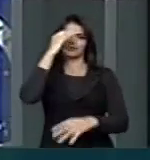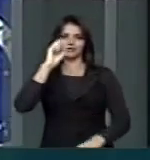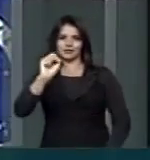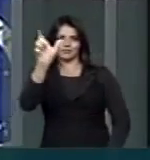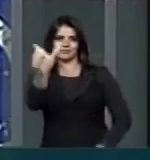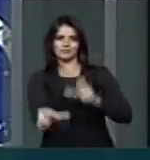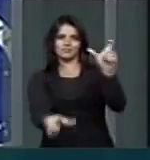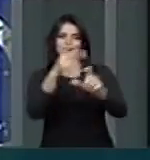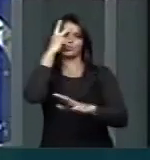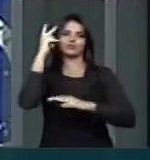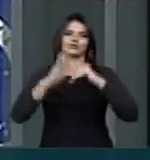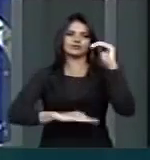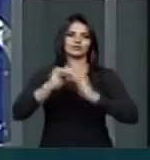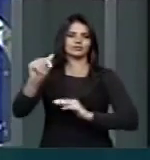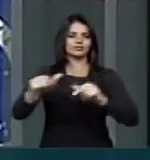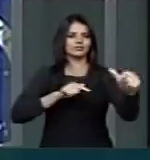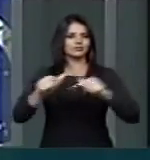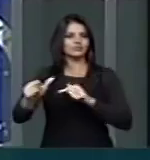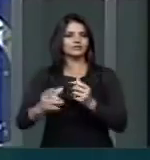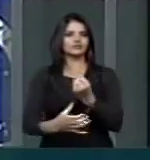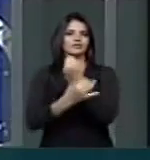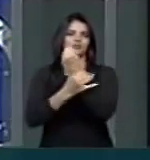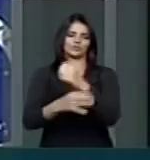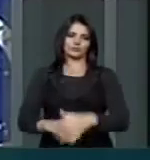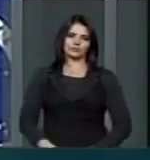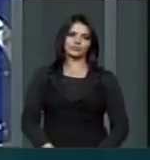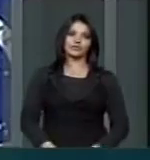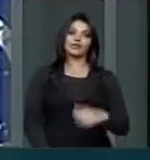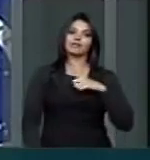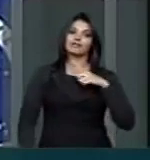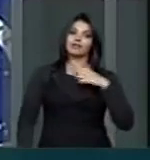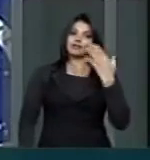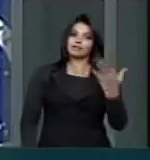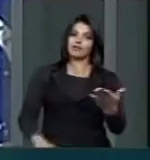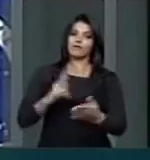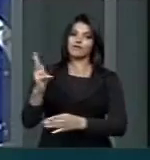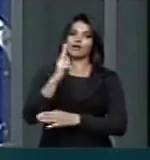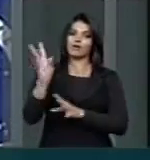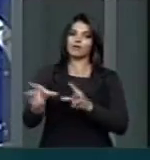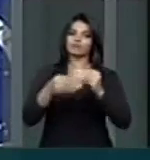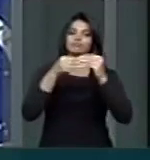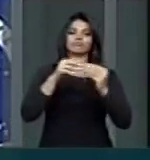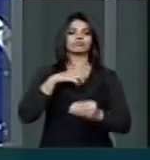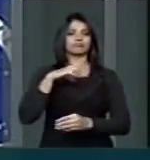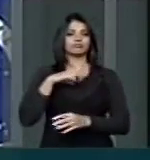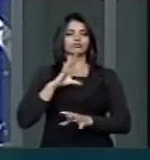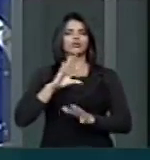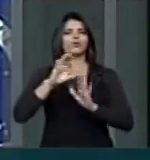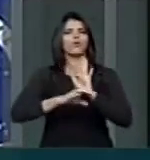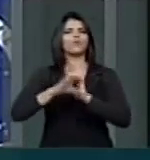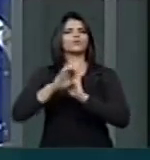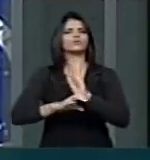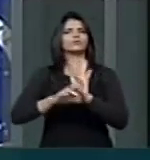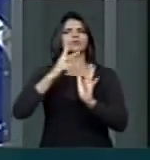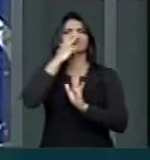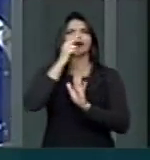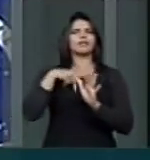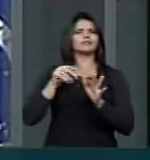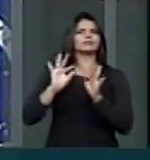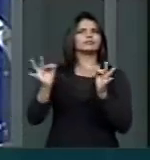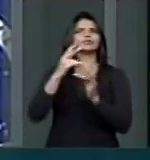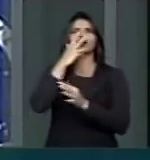trabalham na área do seguro. Existe, assim, portanto, um valor implícito, um conceito subliminar